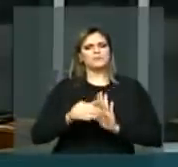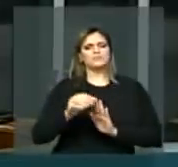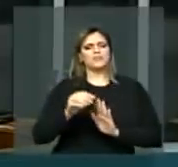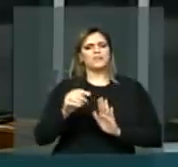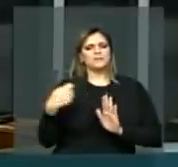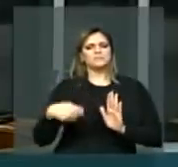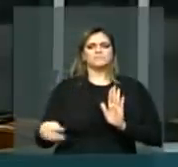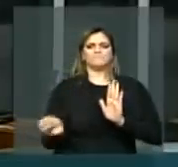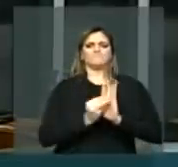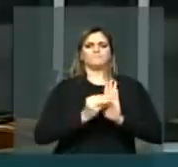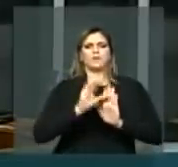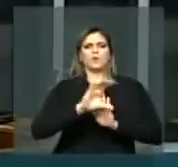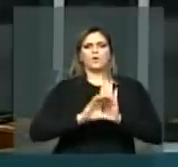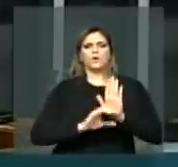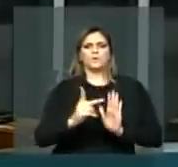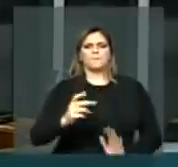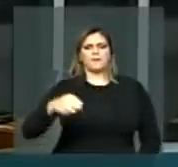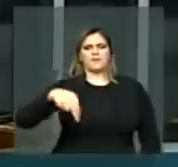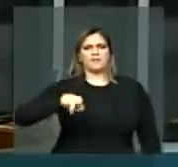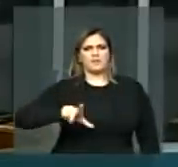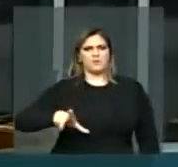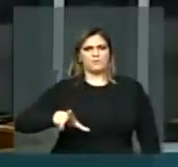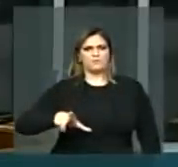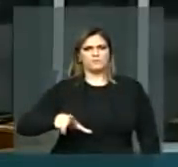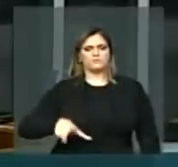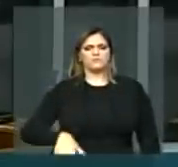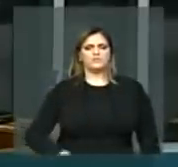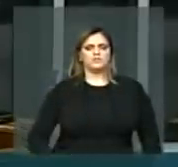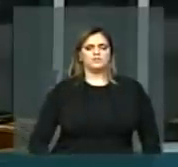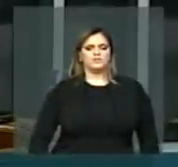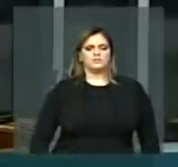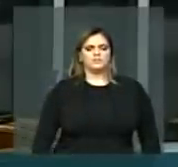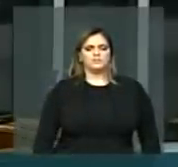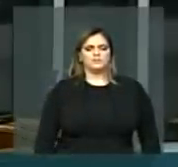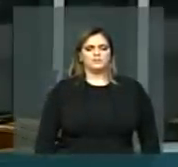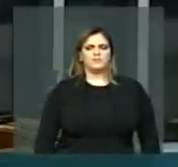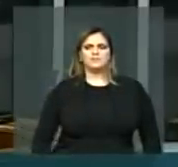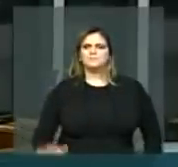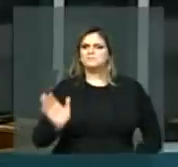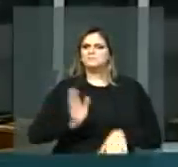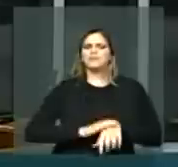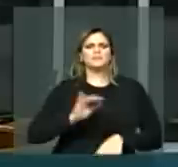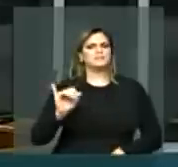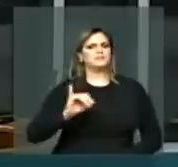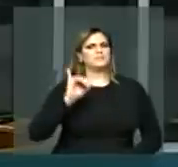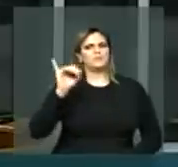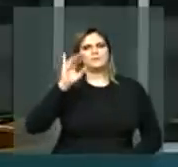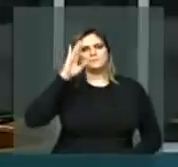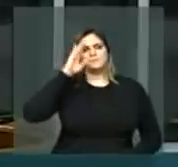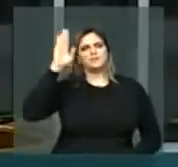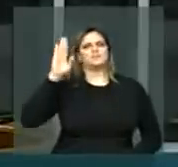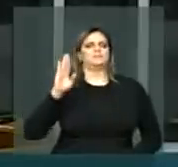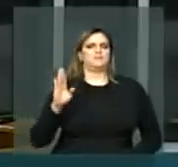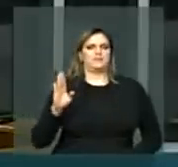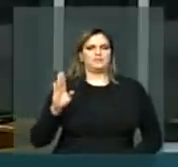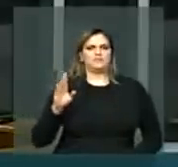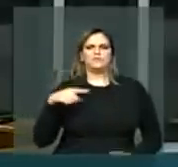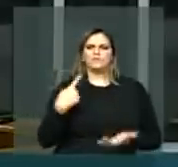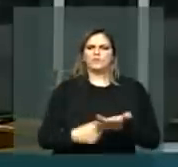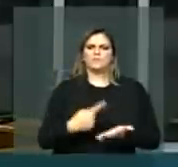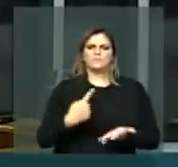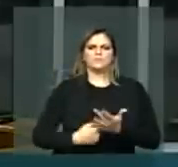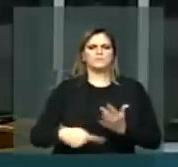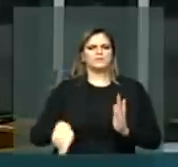Código Penal. Ela é o bem maior e o compromisso máximo